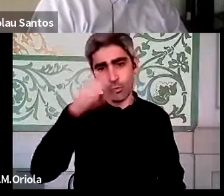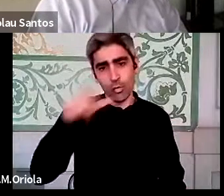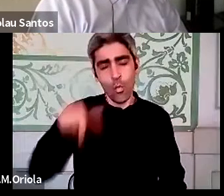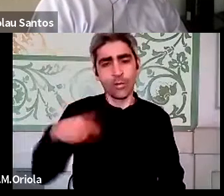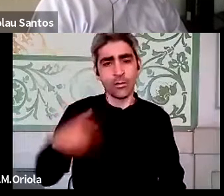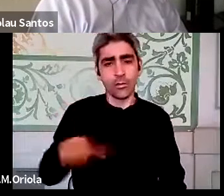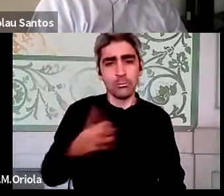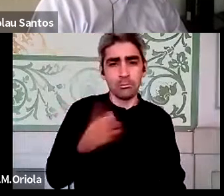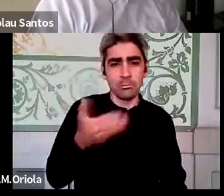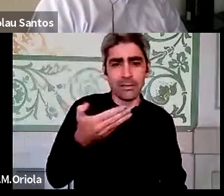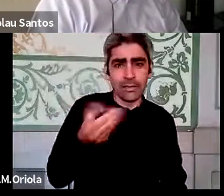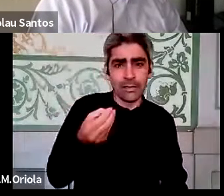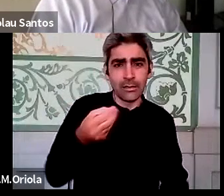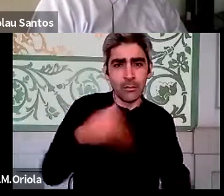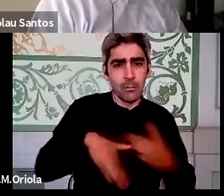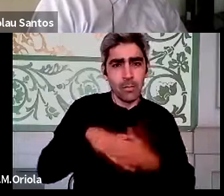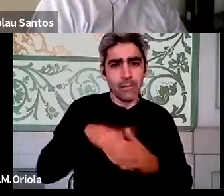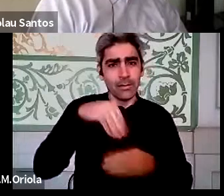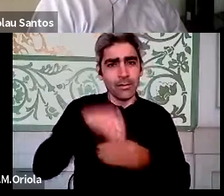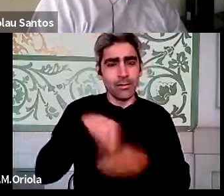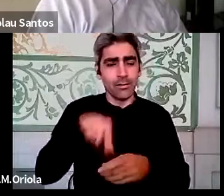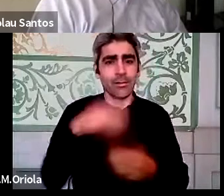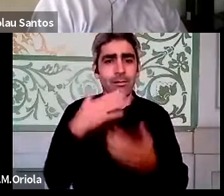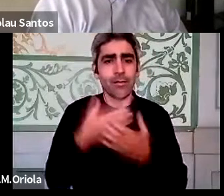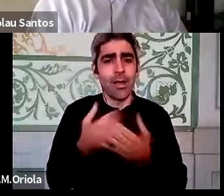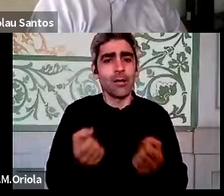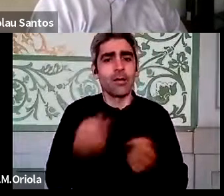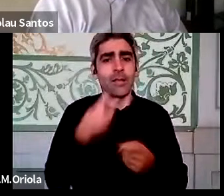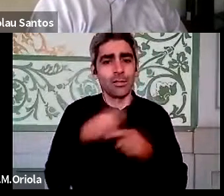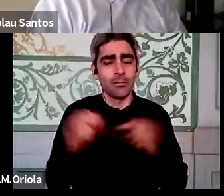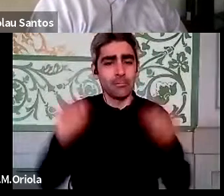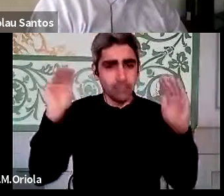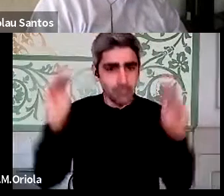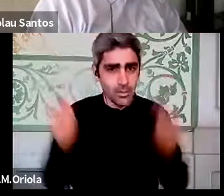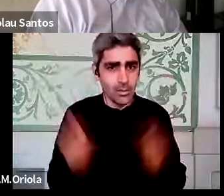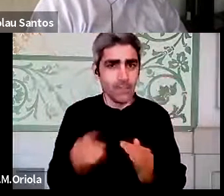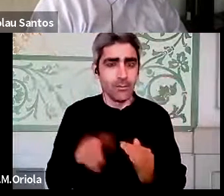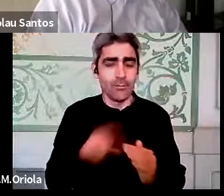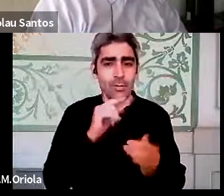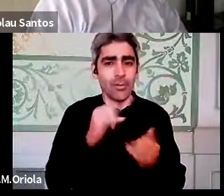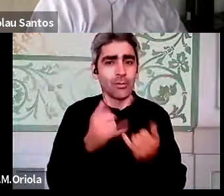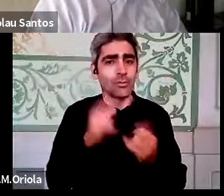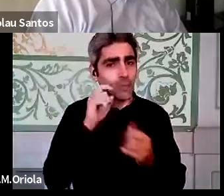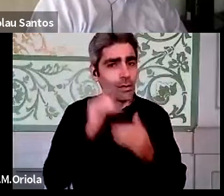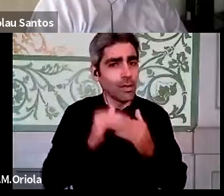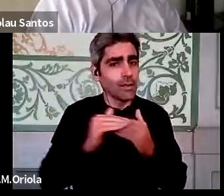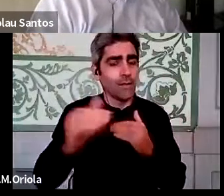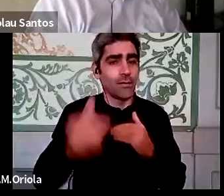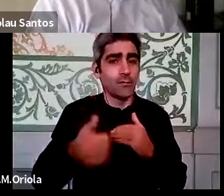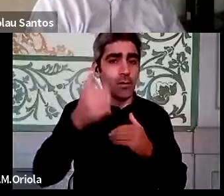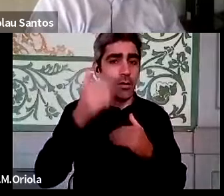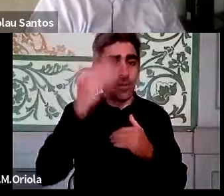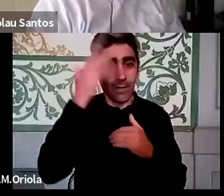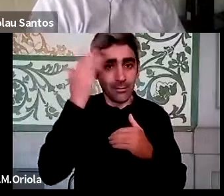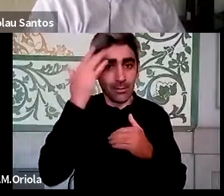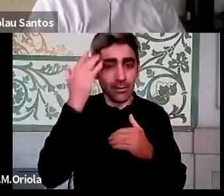estão cá 70 pessoas dentro, o consumo de energia baixou muito, isto que realmente torna-se auto-sustentável facilmente. Mas na verdade elas estão,